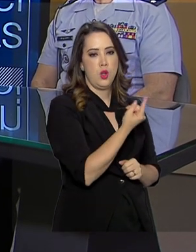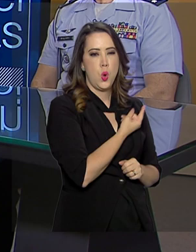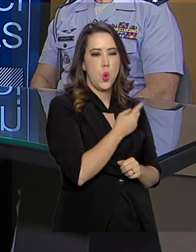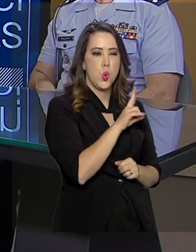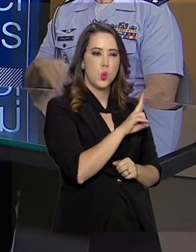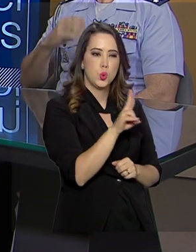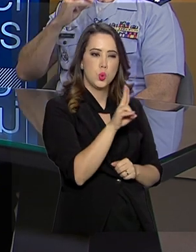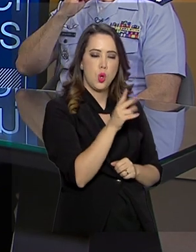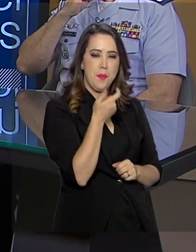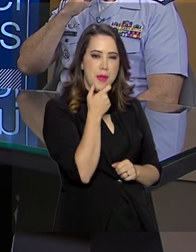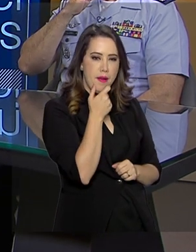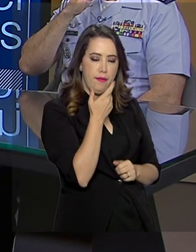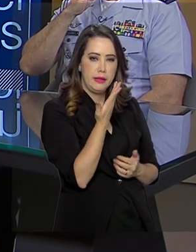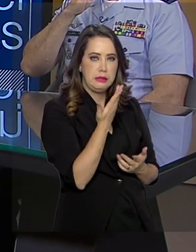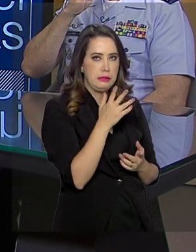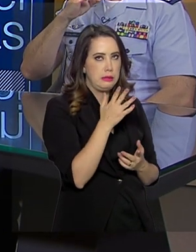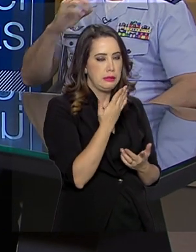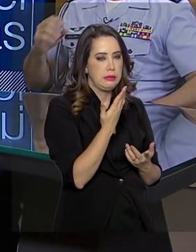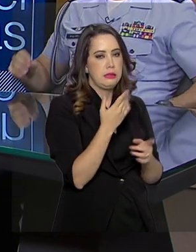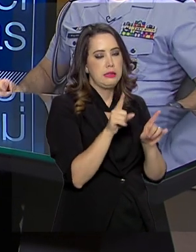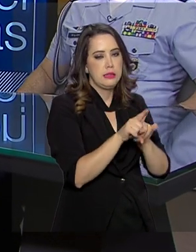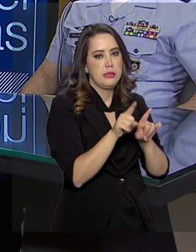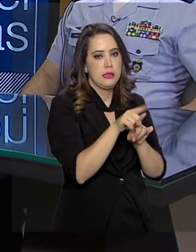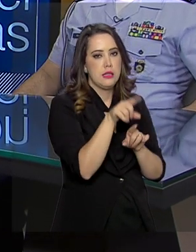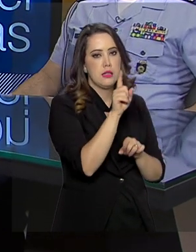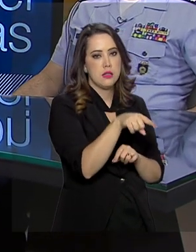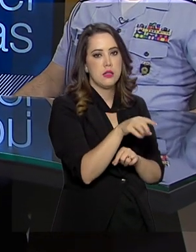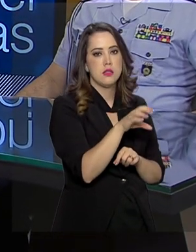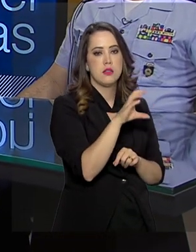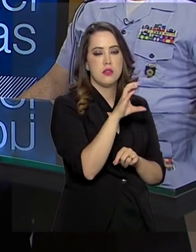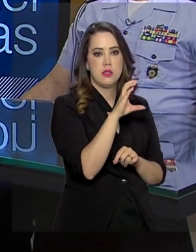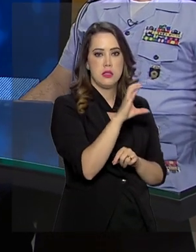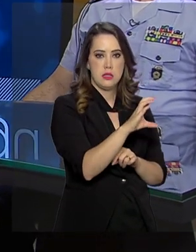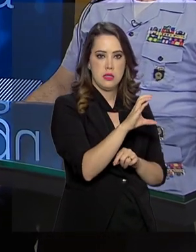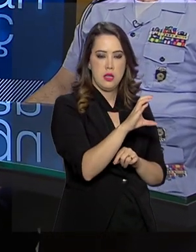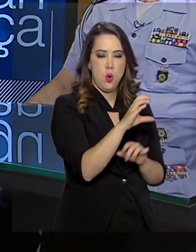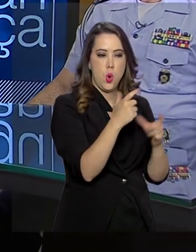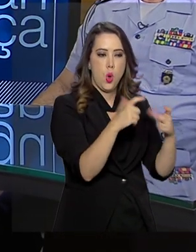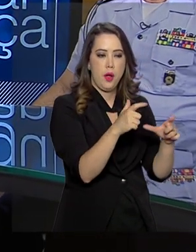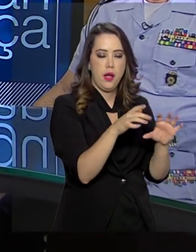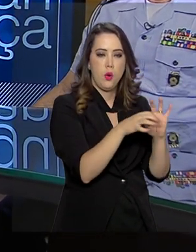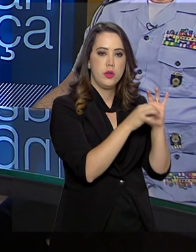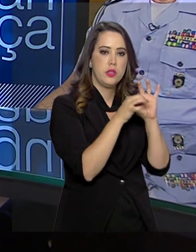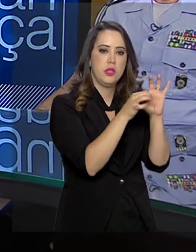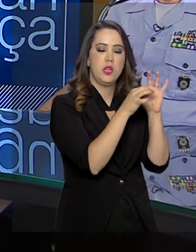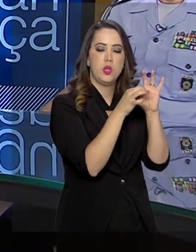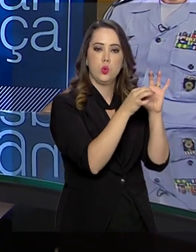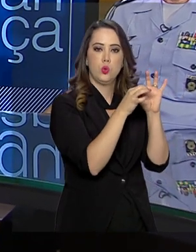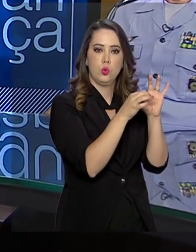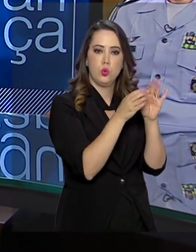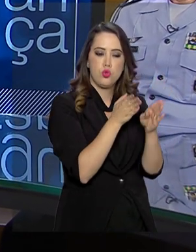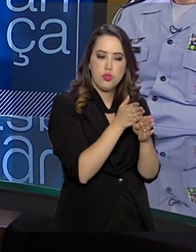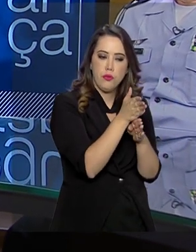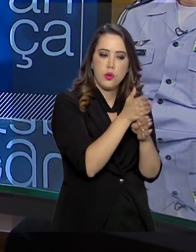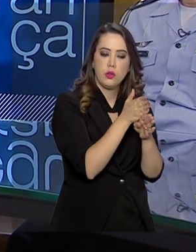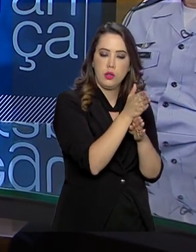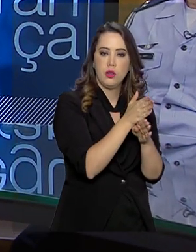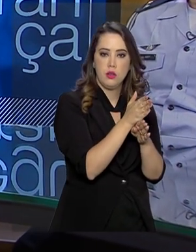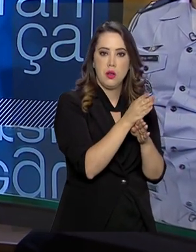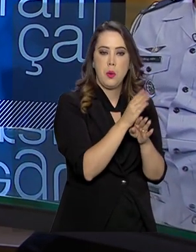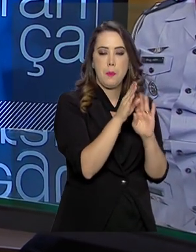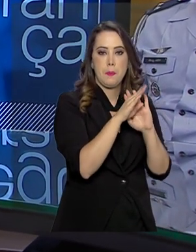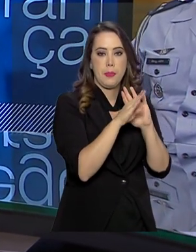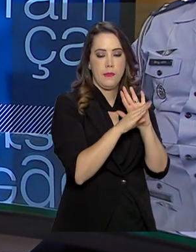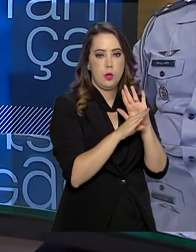ainda um nome provisório, que é o Centro Integral de Operações de Fronteira. É um projeto prioritário do Ministério da